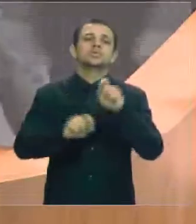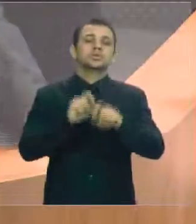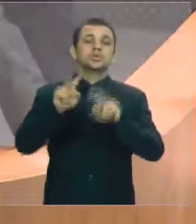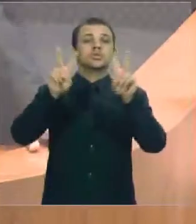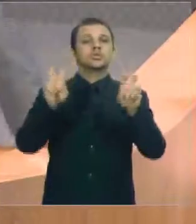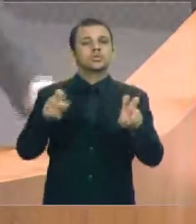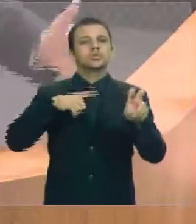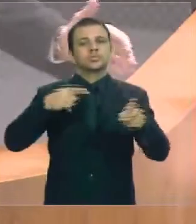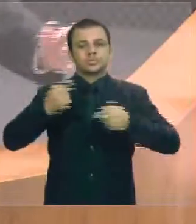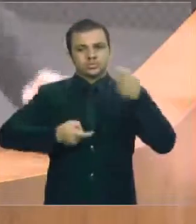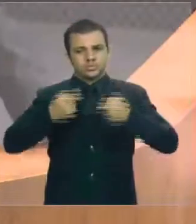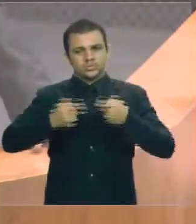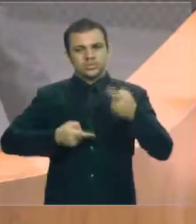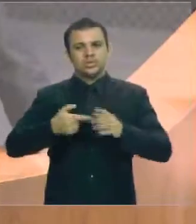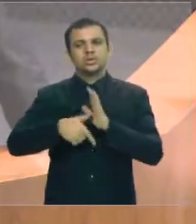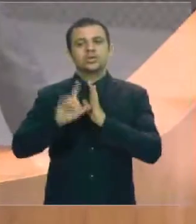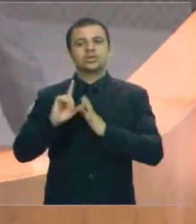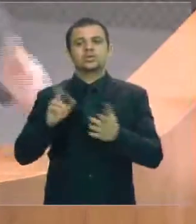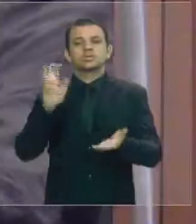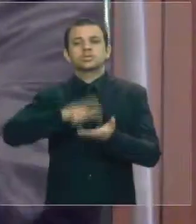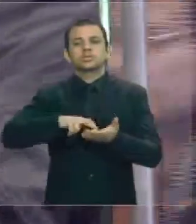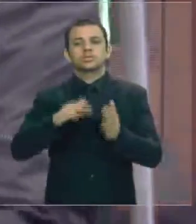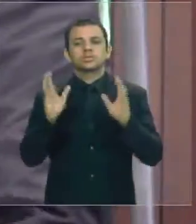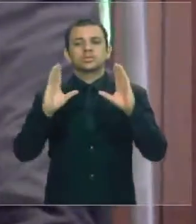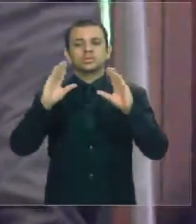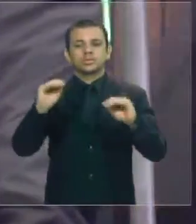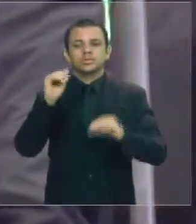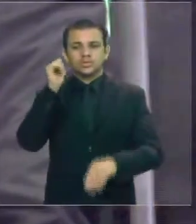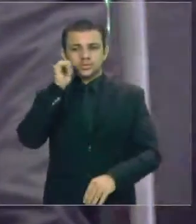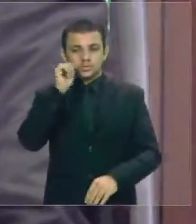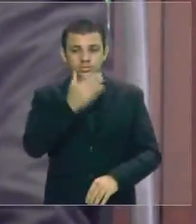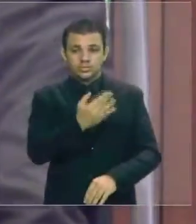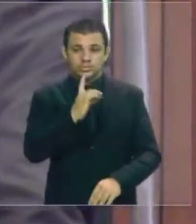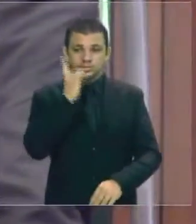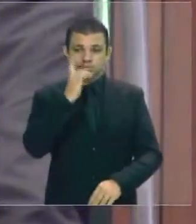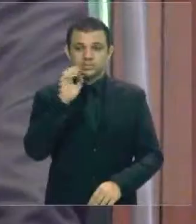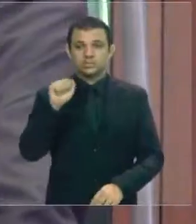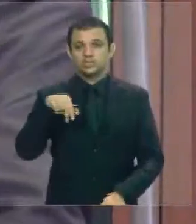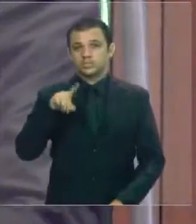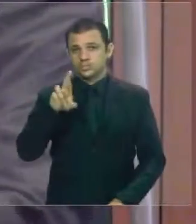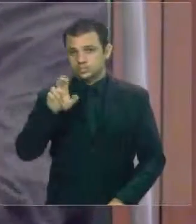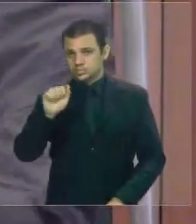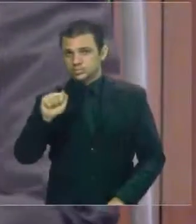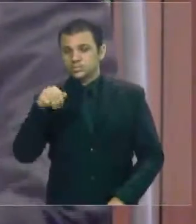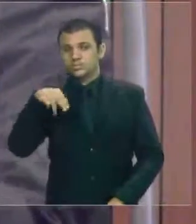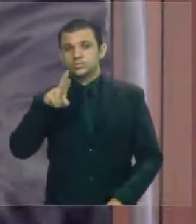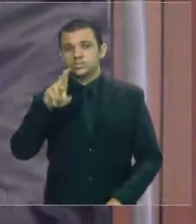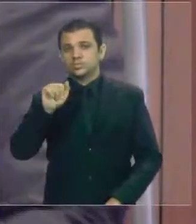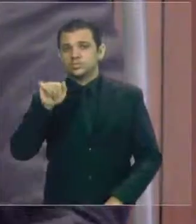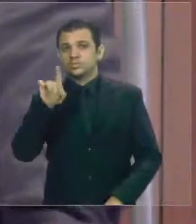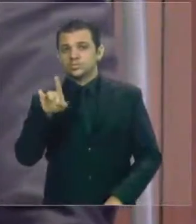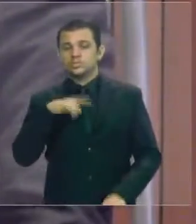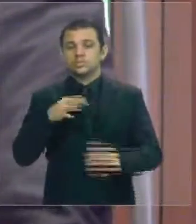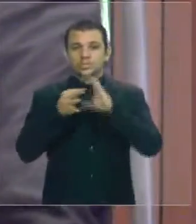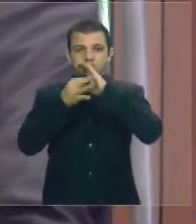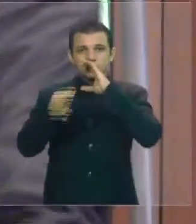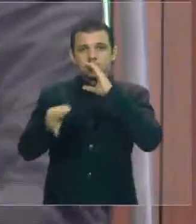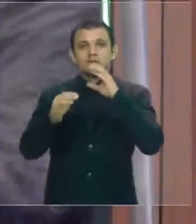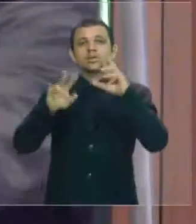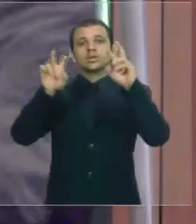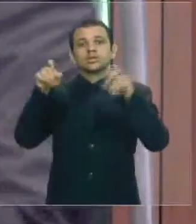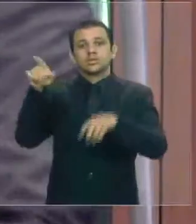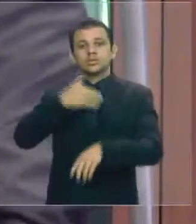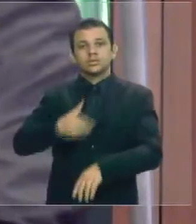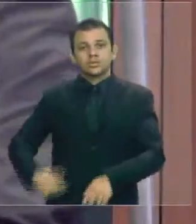discutida logo mais cedo. A deputada Andréa Moura fez uma explanação, uma crítica em relação ao governo,